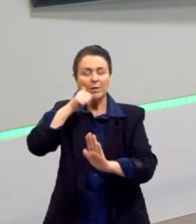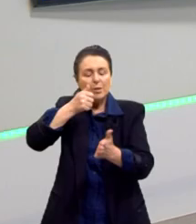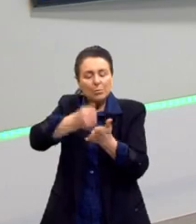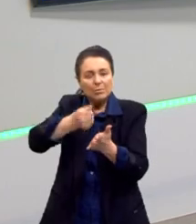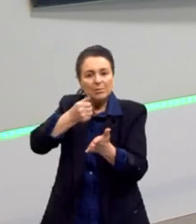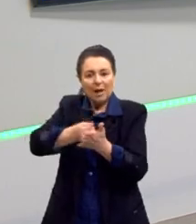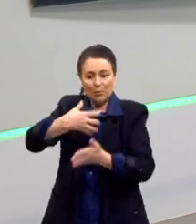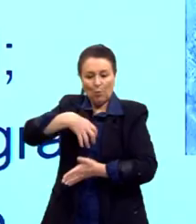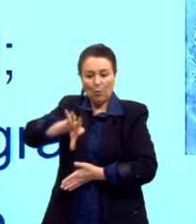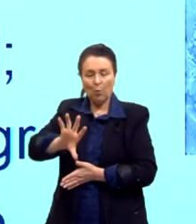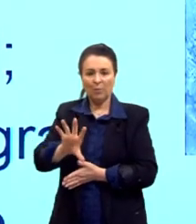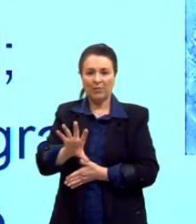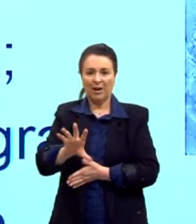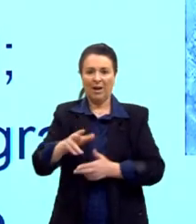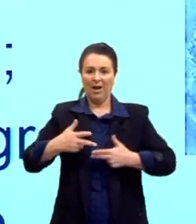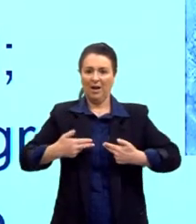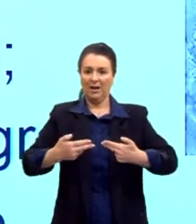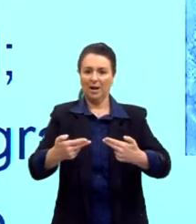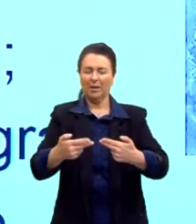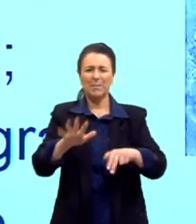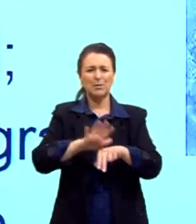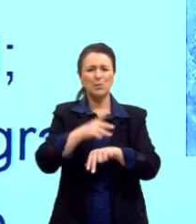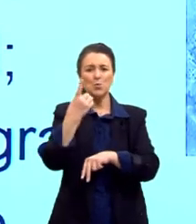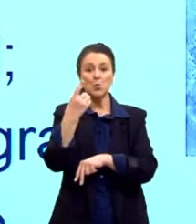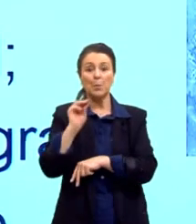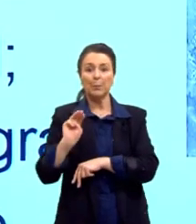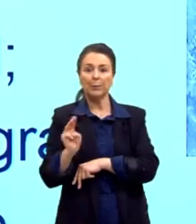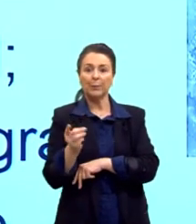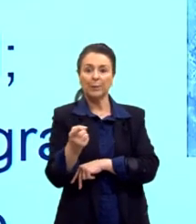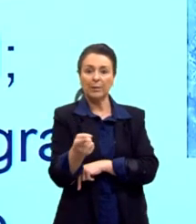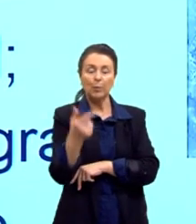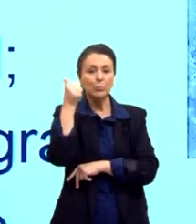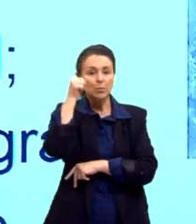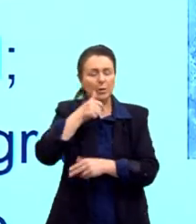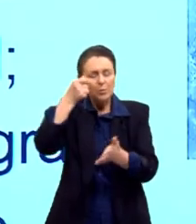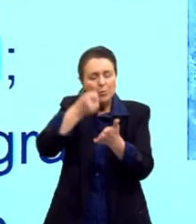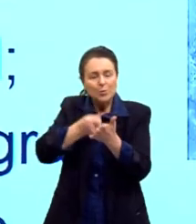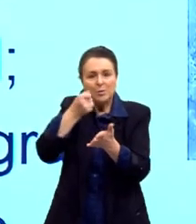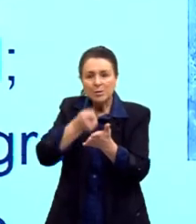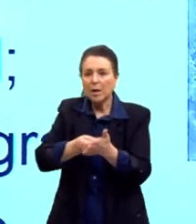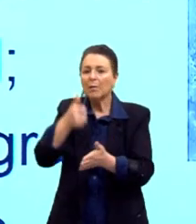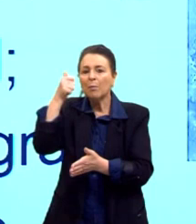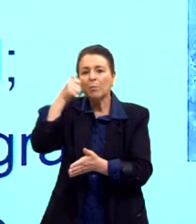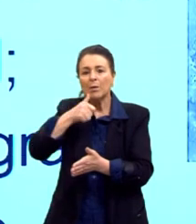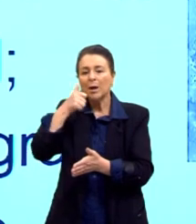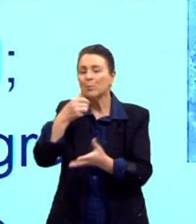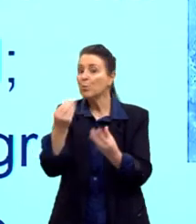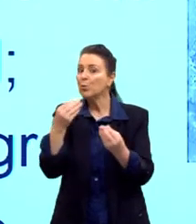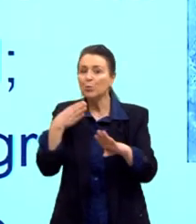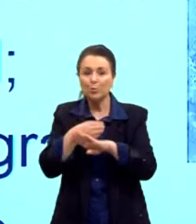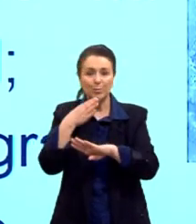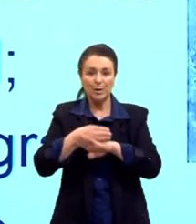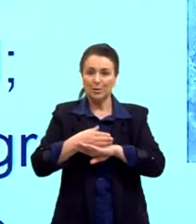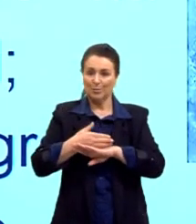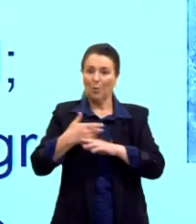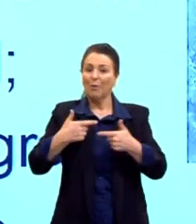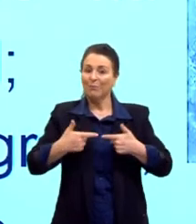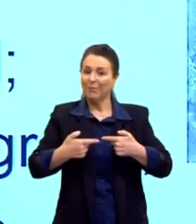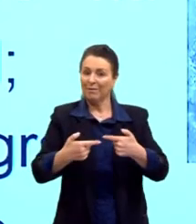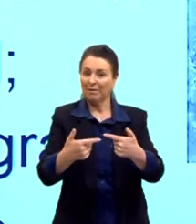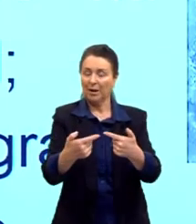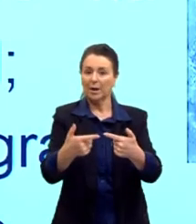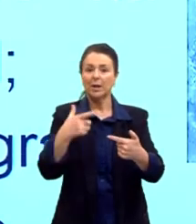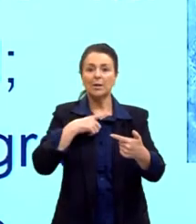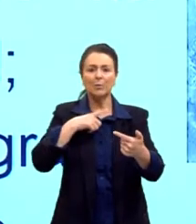E mais ou menos um milhão de mulheres lutaram. Então, elas tiveram uma presença muito importante nessa guerra, uma obra muito interessante. Tem